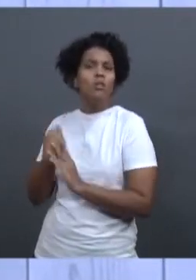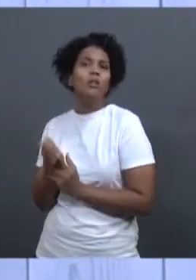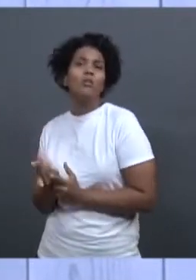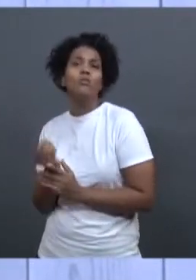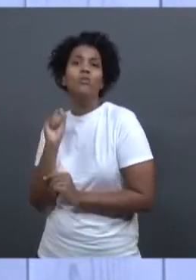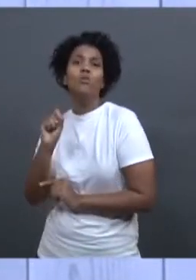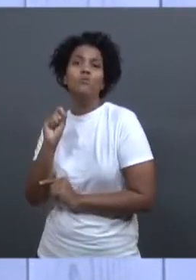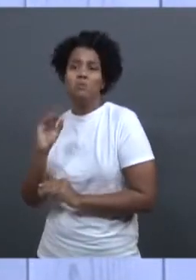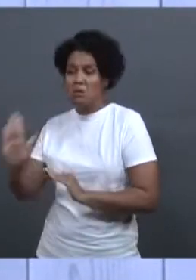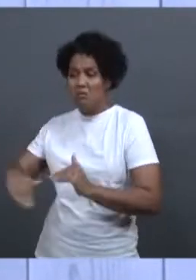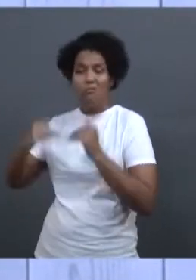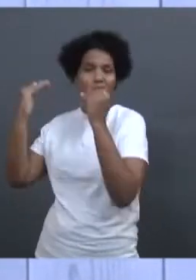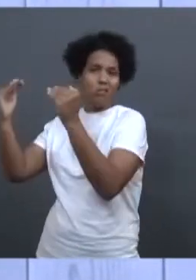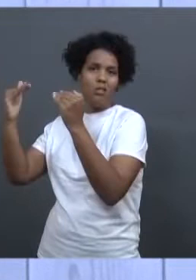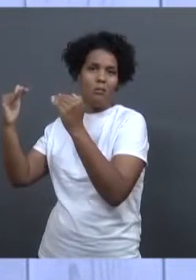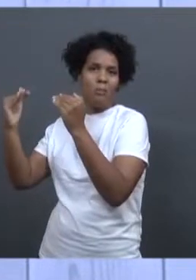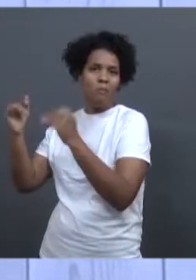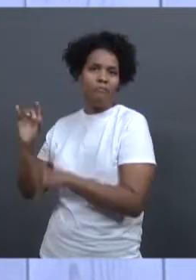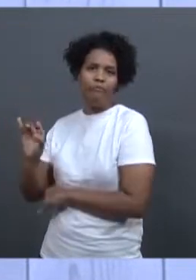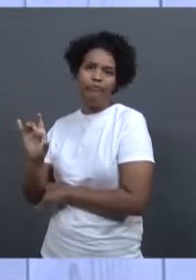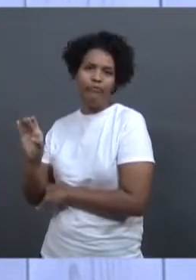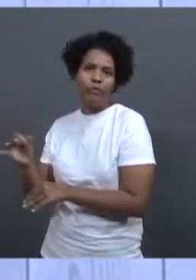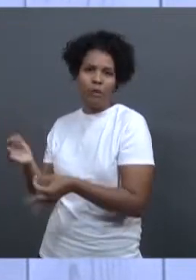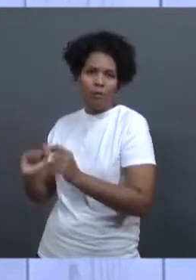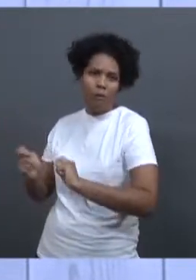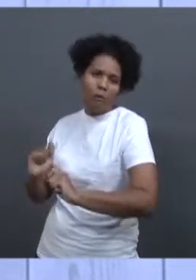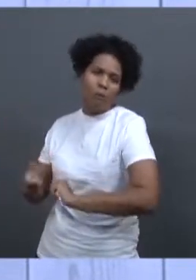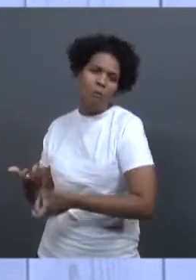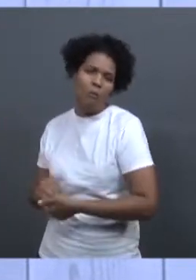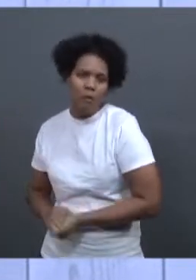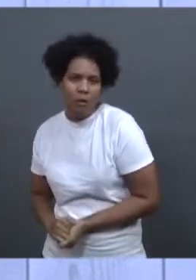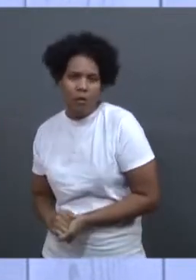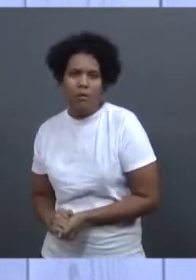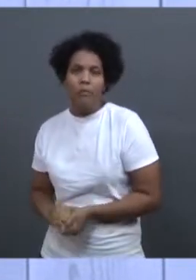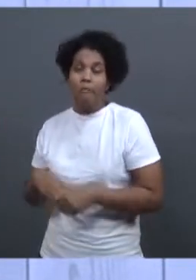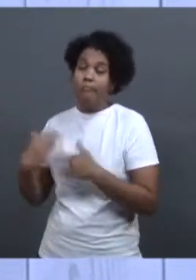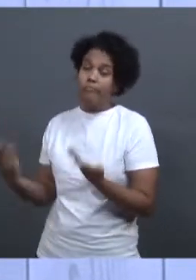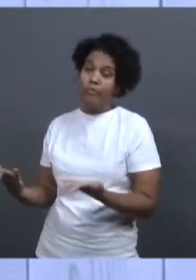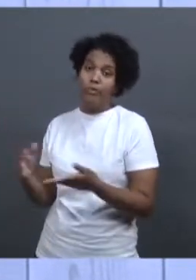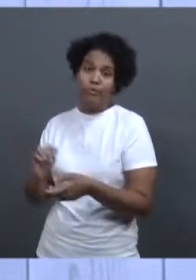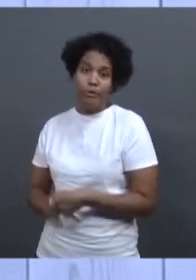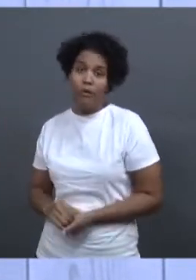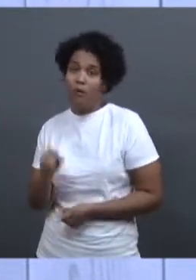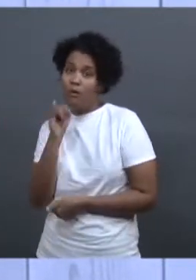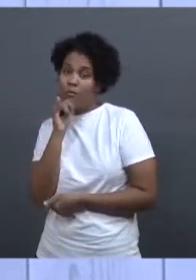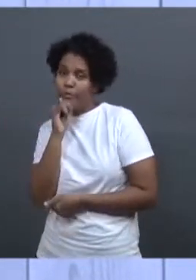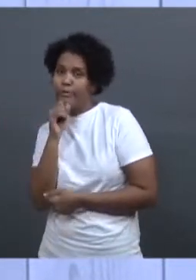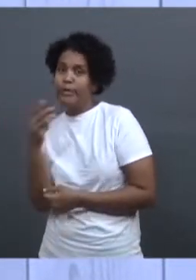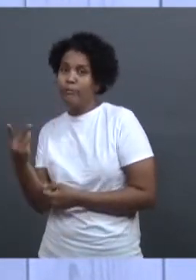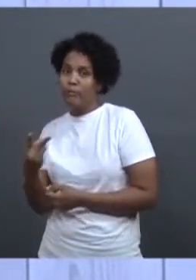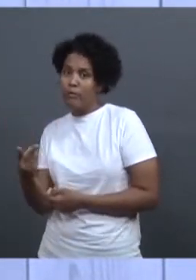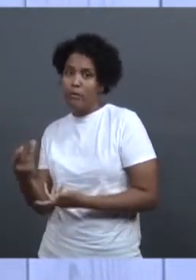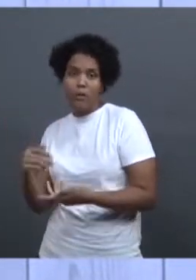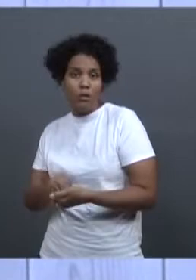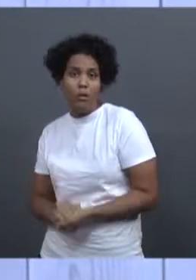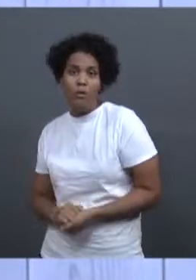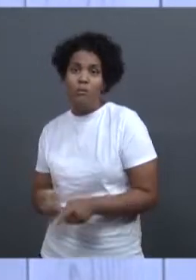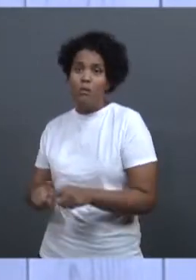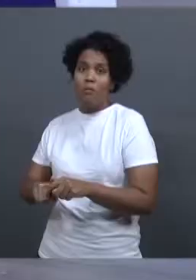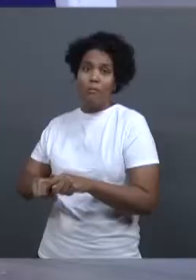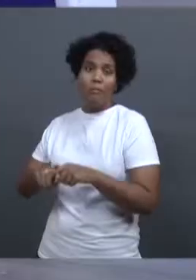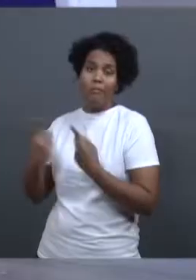E aí nós temos, então, esses dois exemplos, né? E Mariana fazendo quatro anos hoje e as soluções não aparecem.